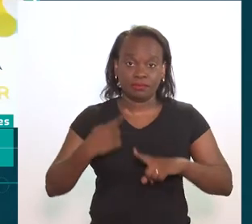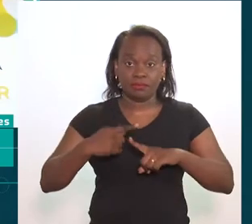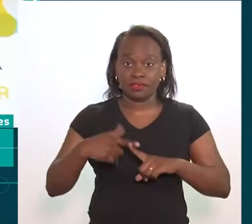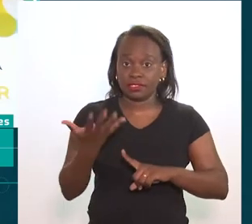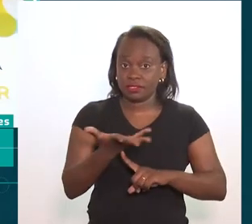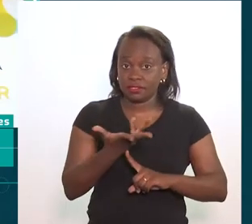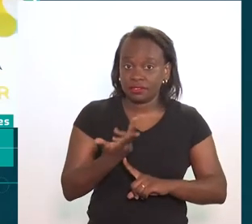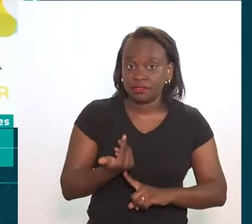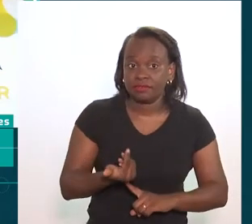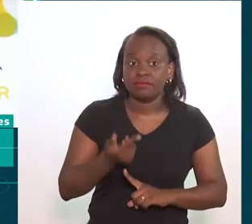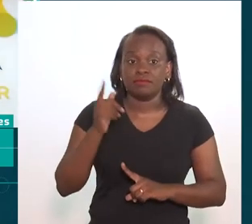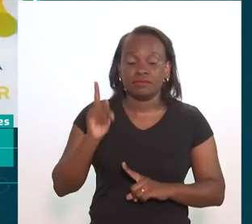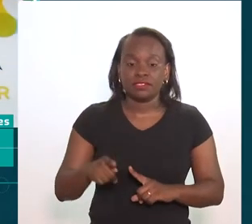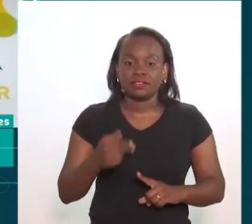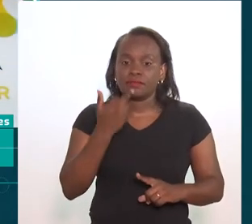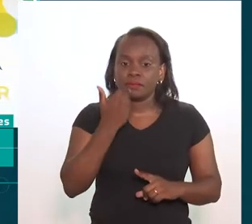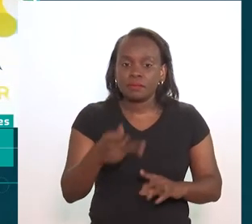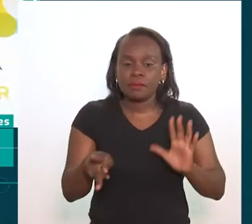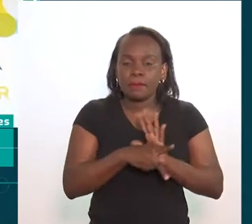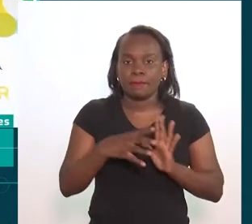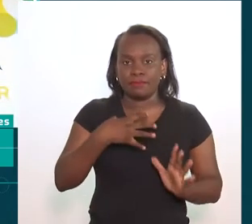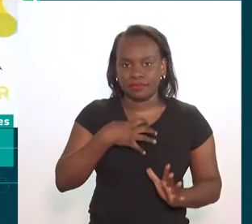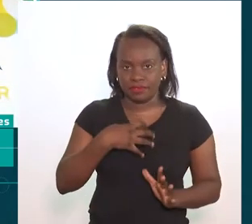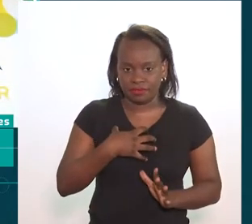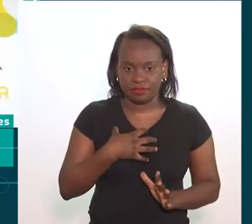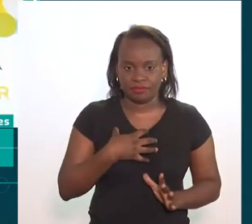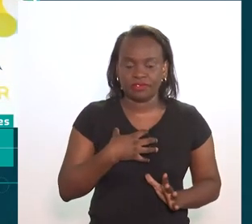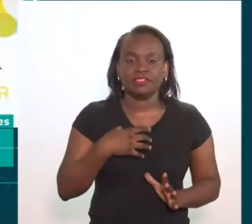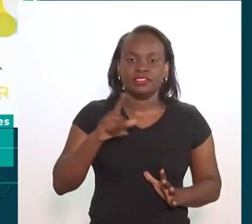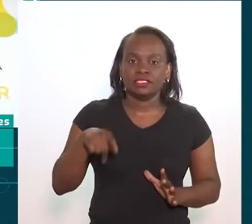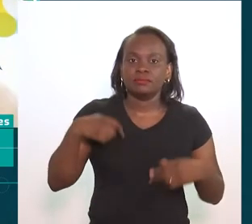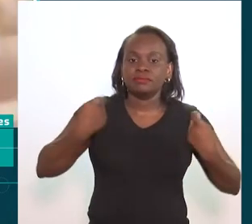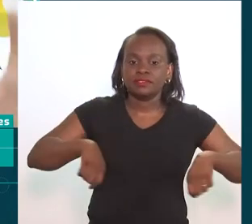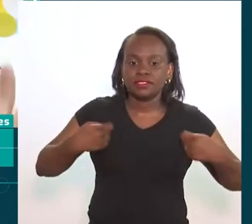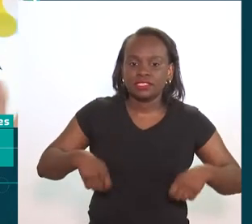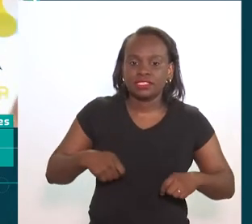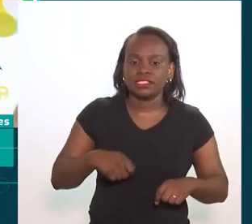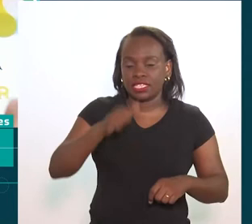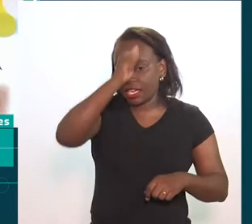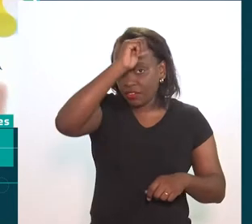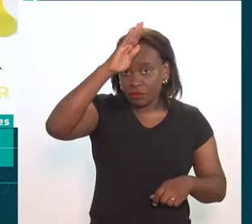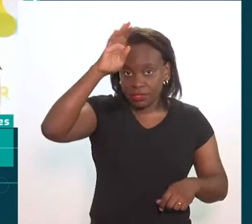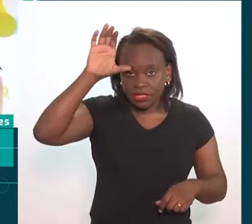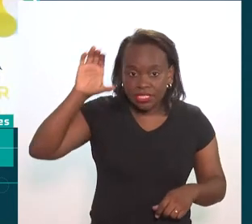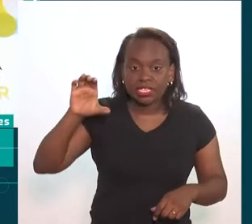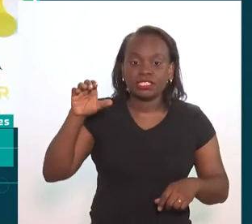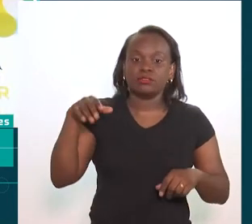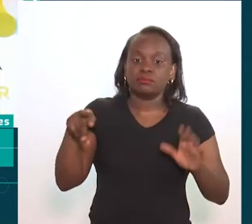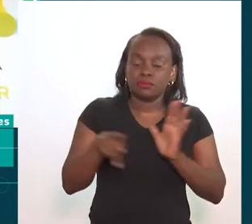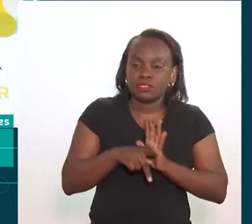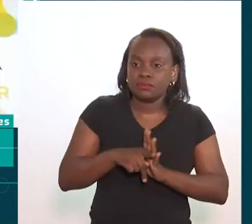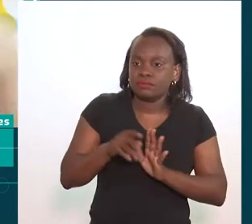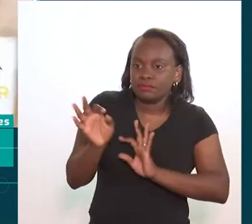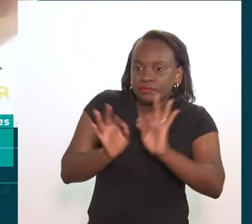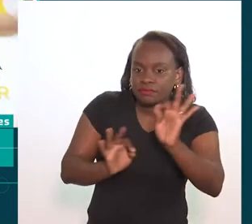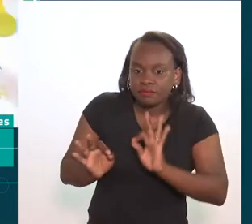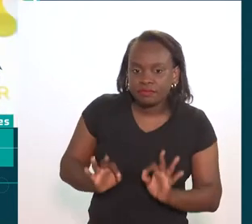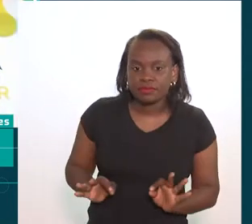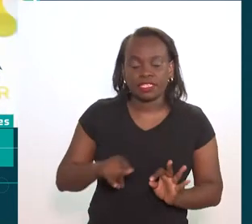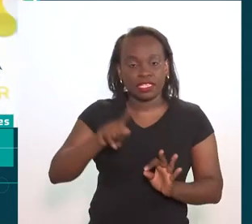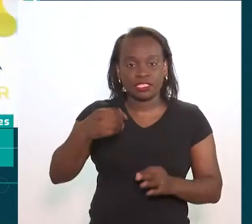acho que a arte-educação é importantíssima. A arte, ela é um idioma dos sentidos. A gente deveria ser